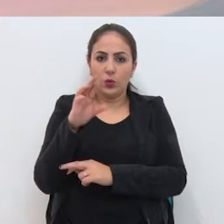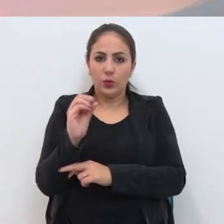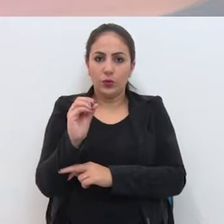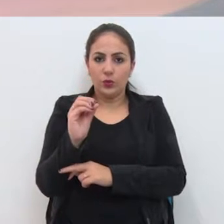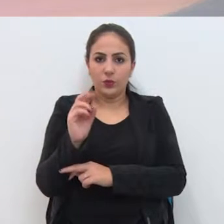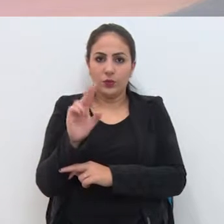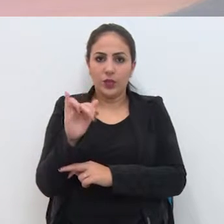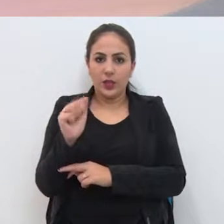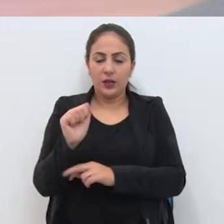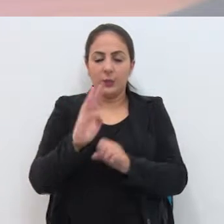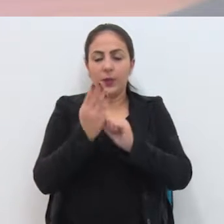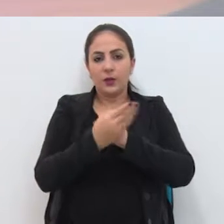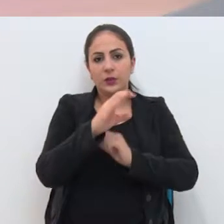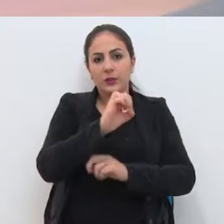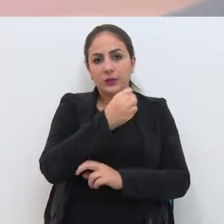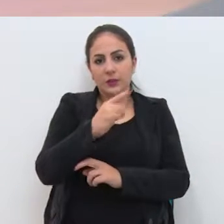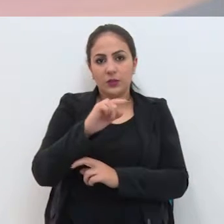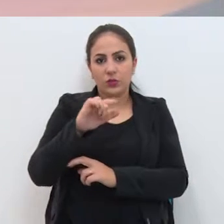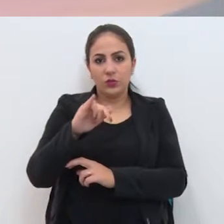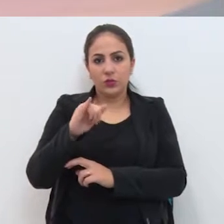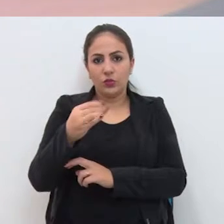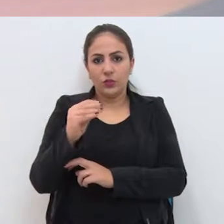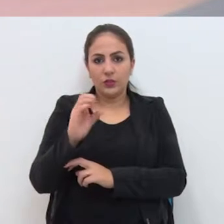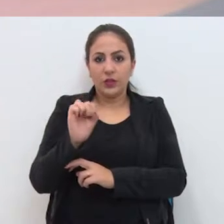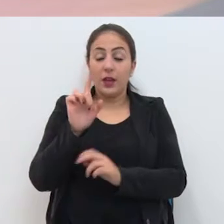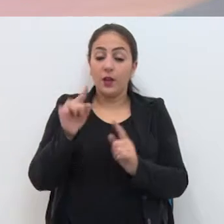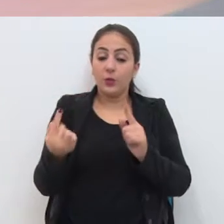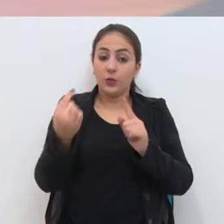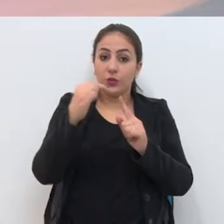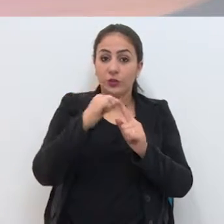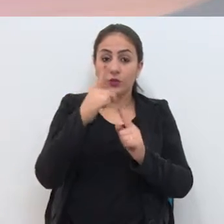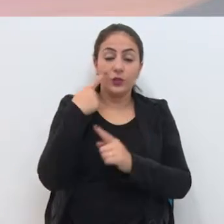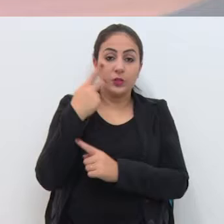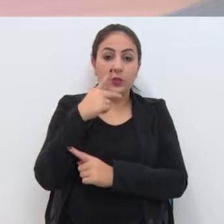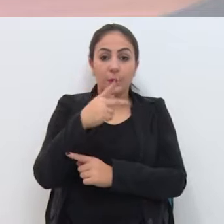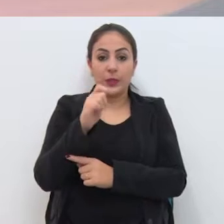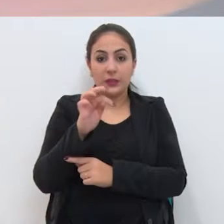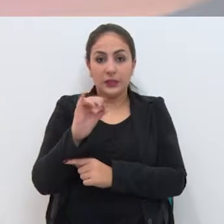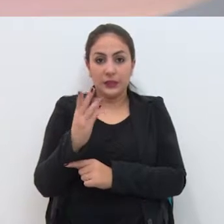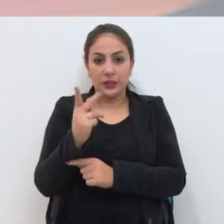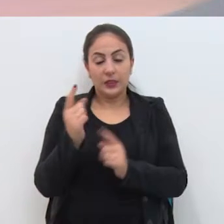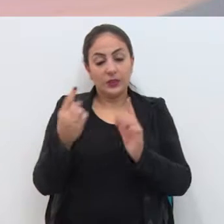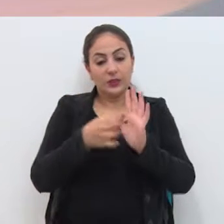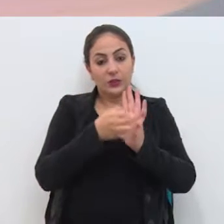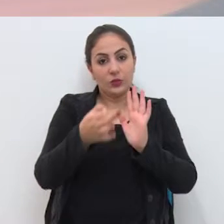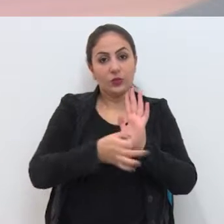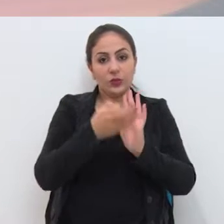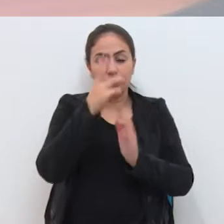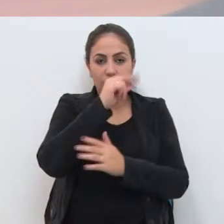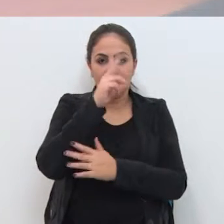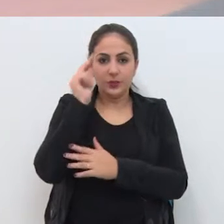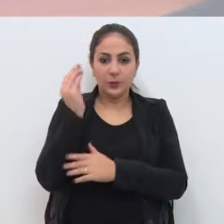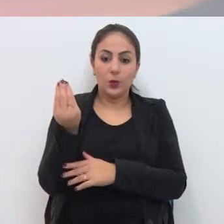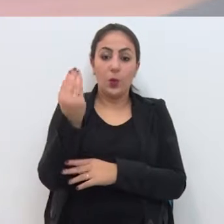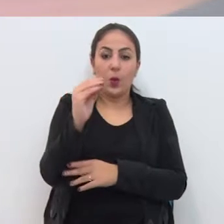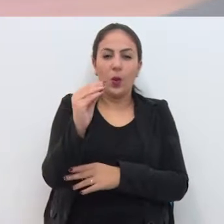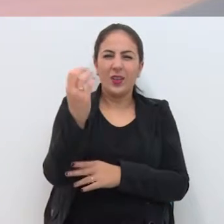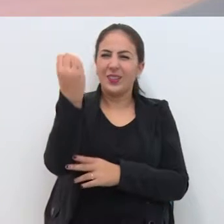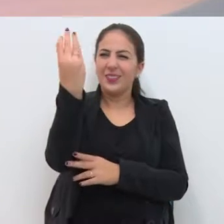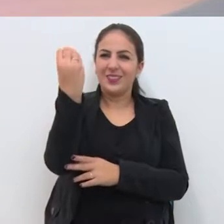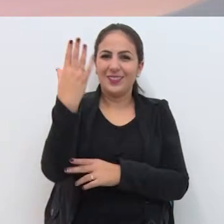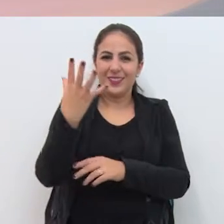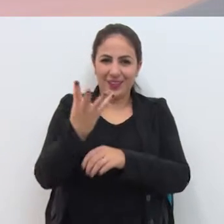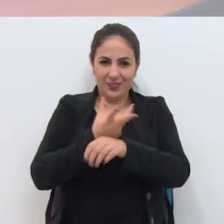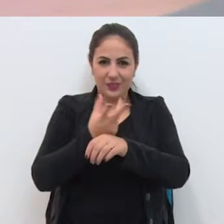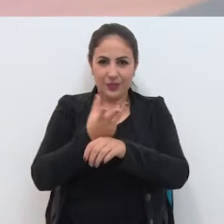José, é o objetivo do vereador Patrick Cavalcante Ele está sugerindo ao executivo a instalação de um redutor de